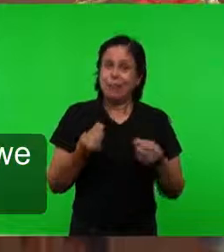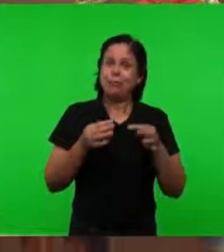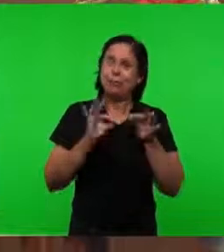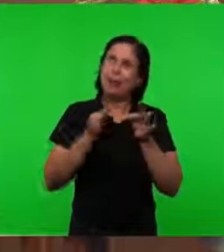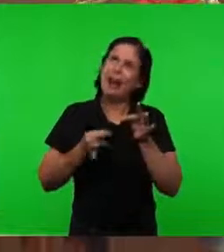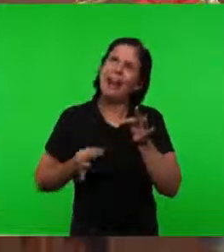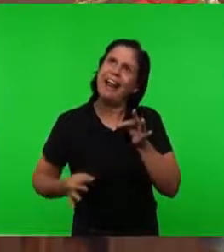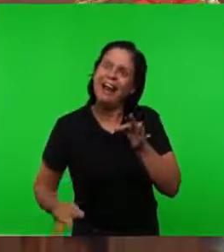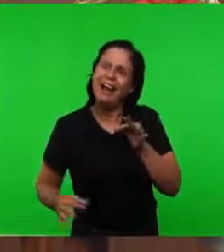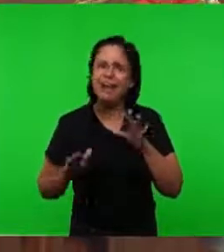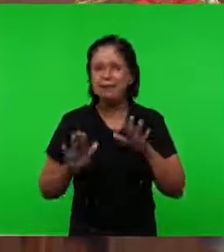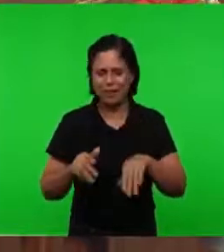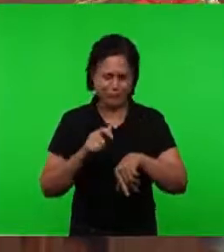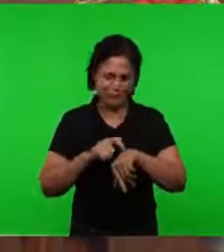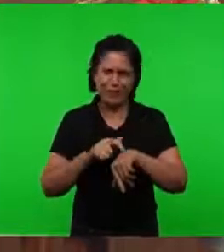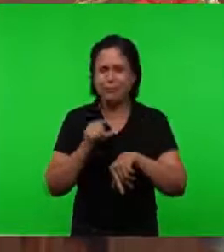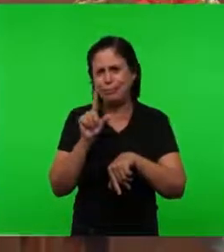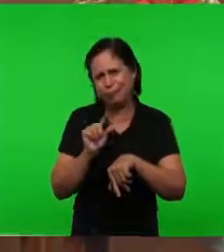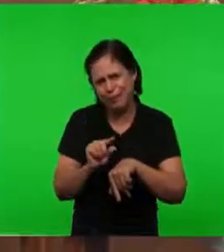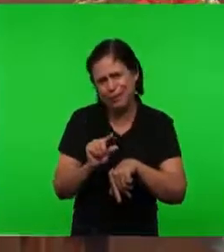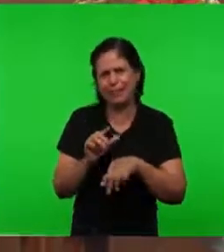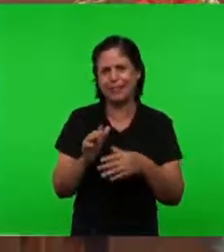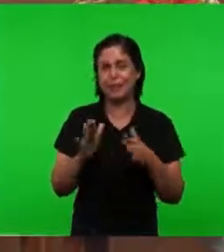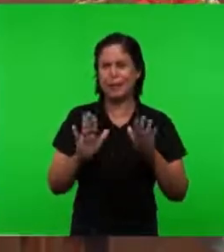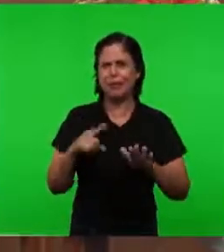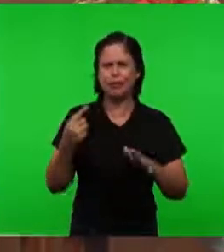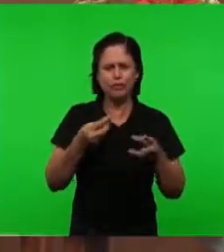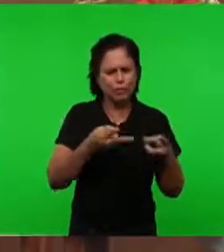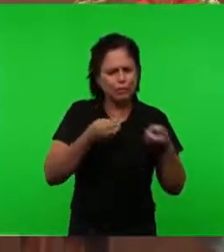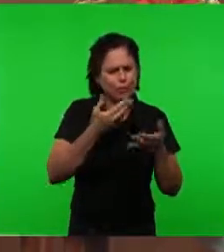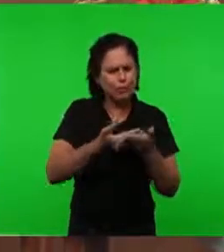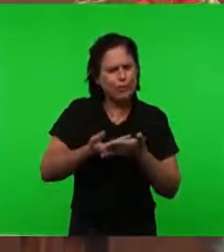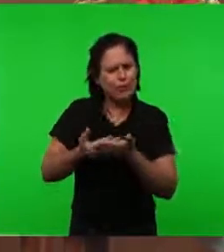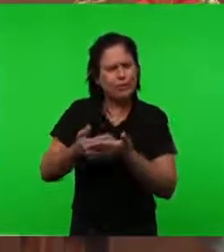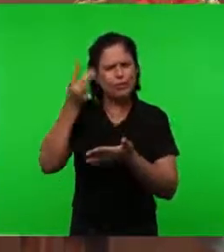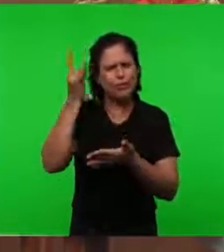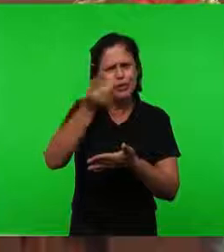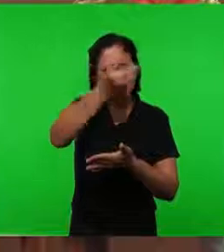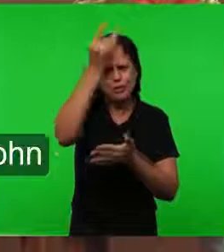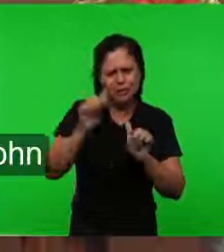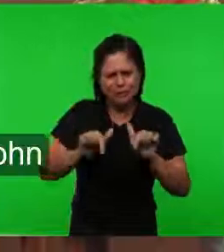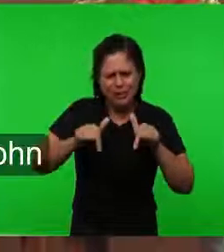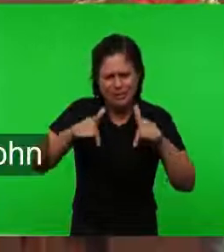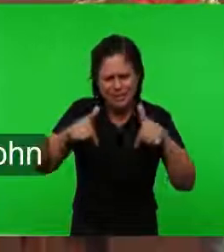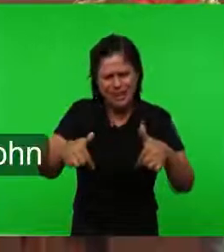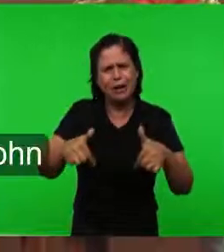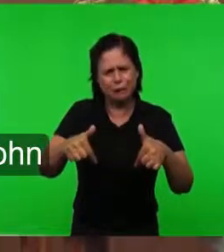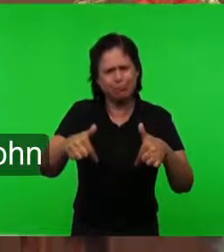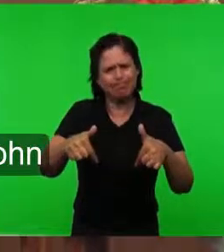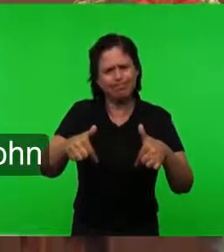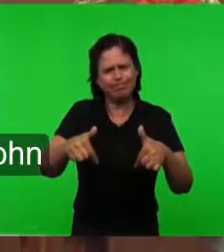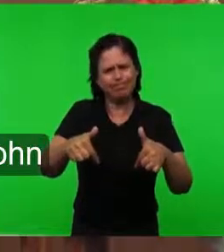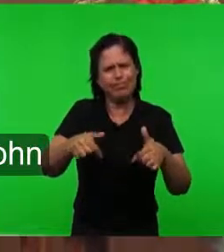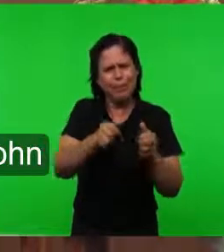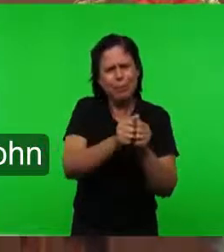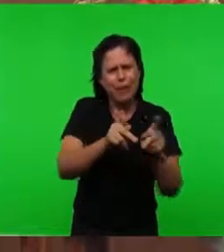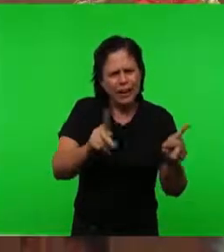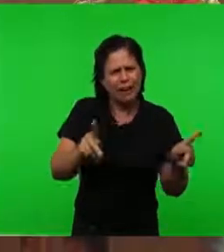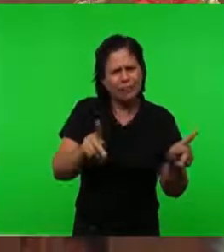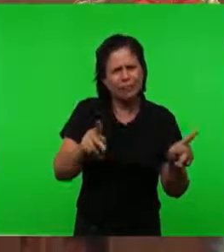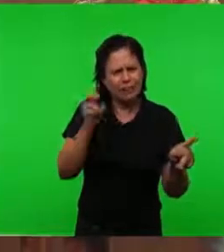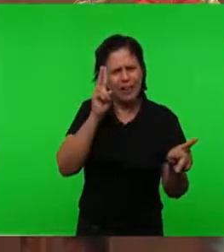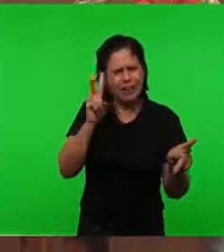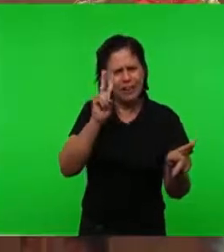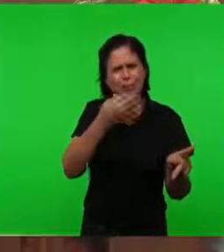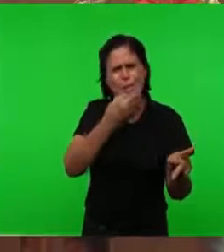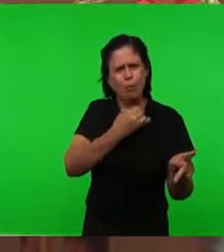nós vemos Toda a operação De Deus Como ele é visto Já lá no Apocalipse Na visão de João